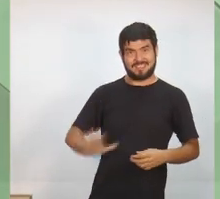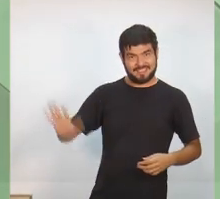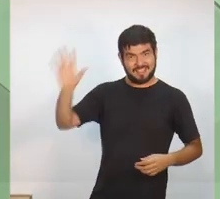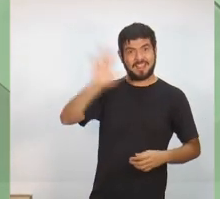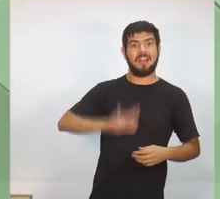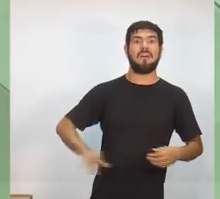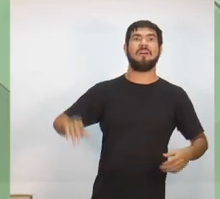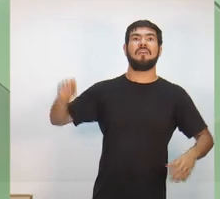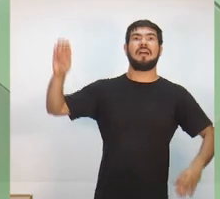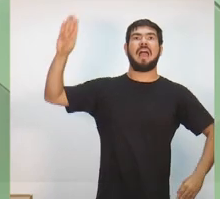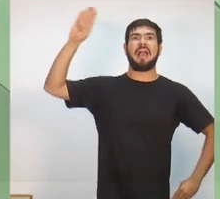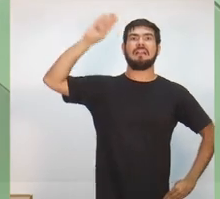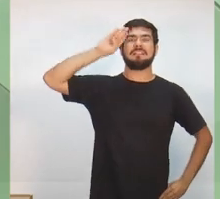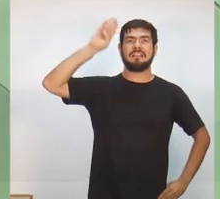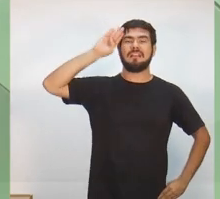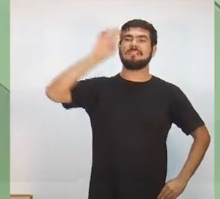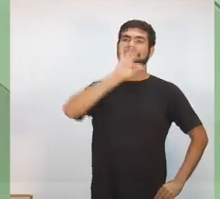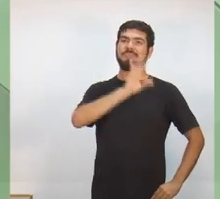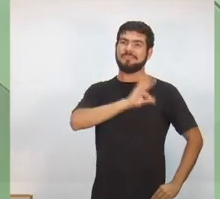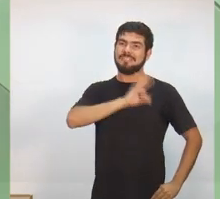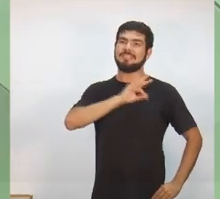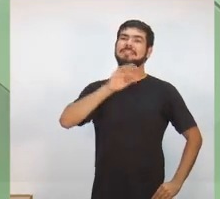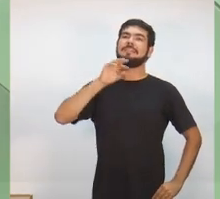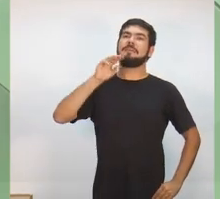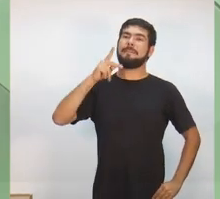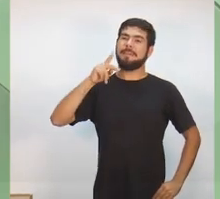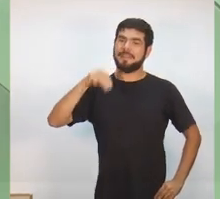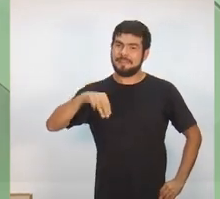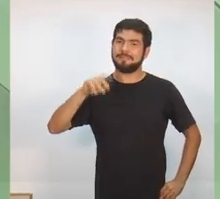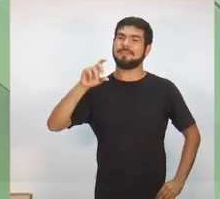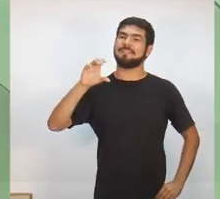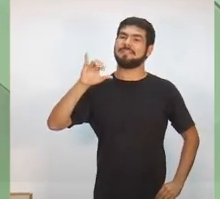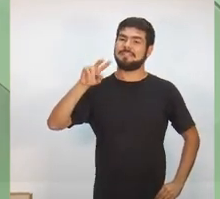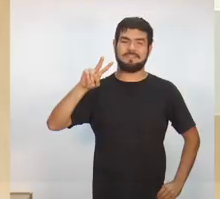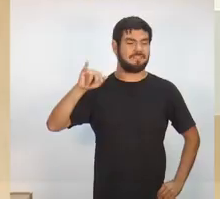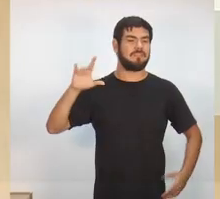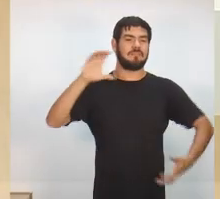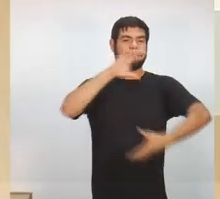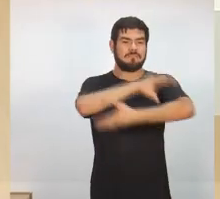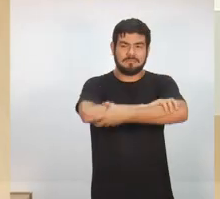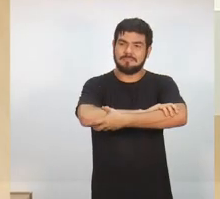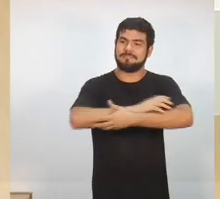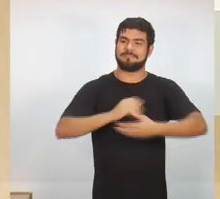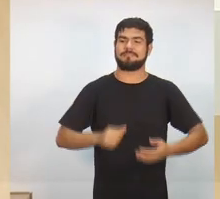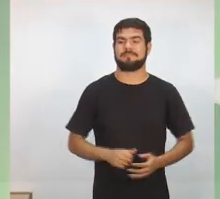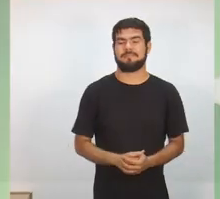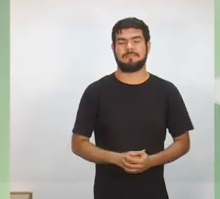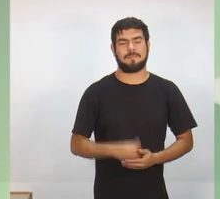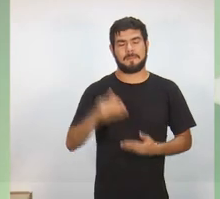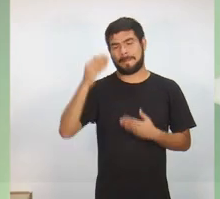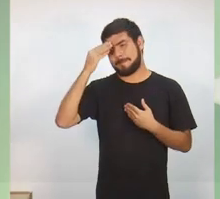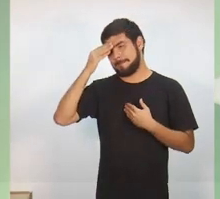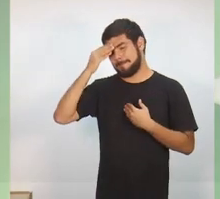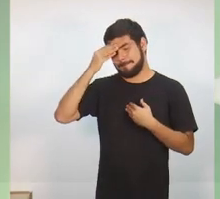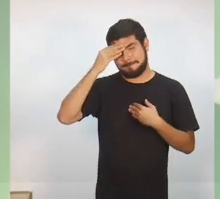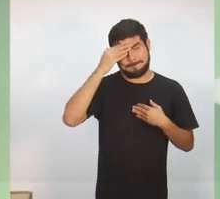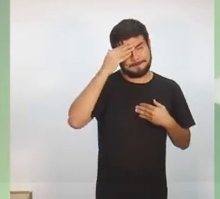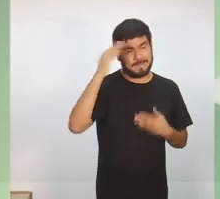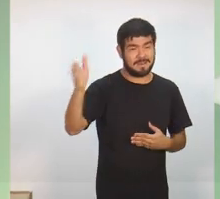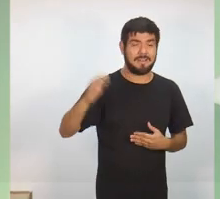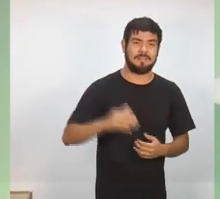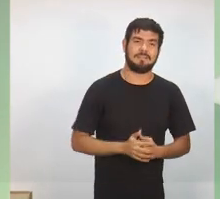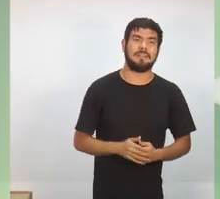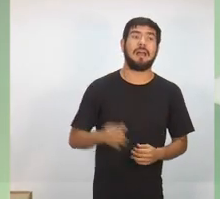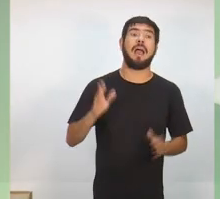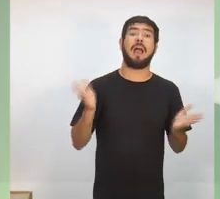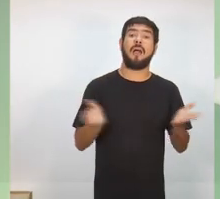Polícia Federal, Polícia Militar e Polícia Civil atuem conjuntamente. Muito obrigada, candidato. Berg da UGT,